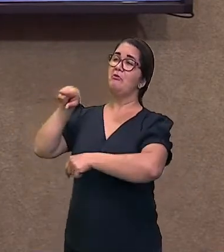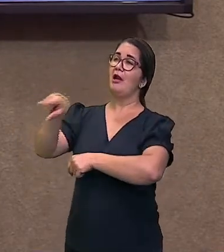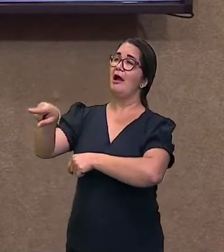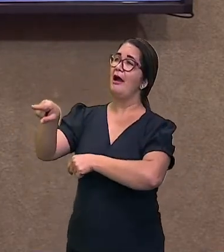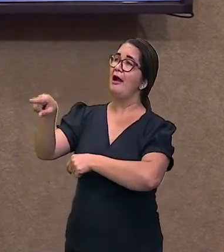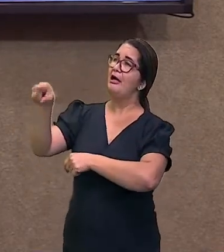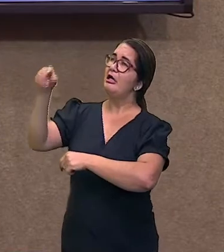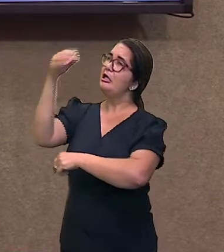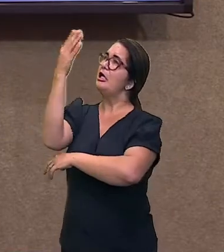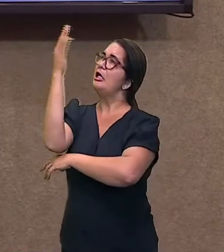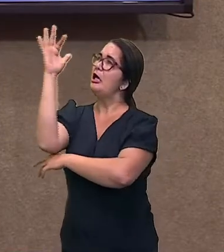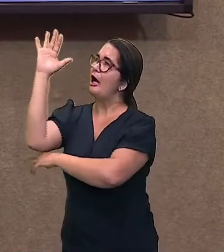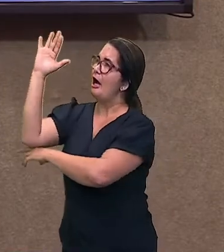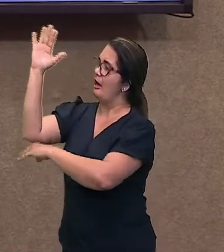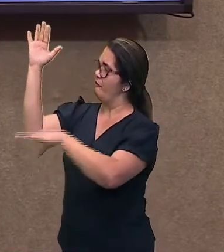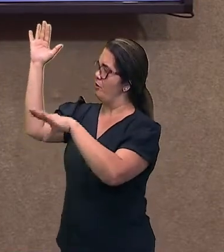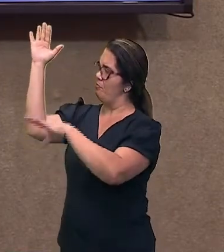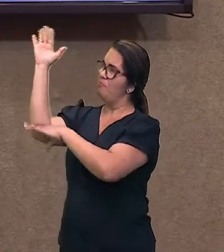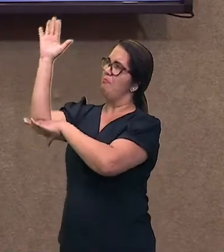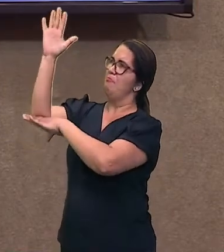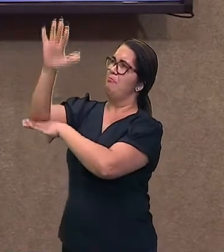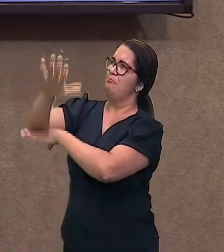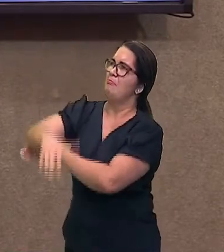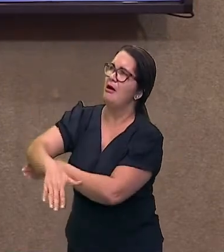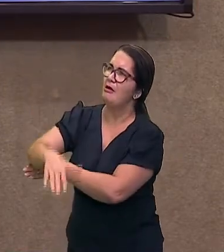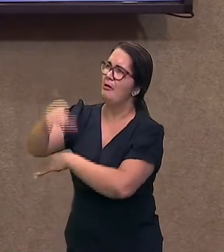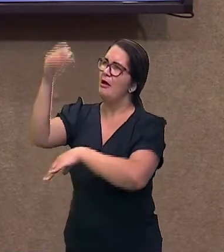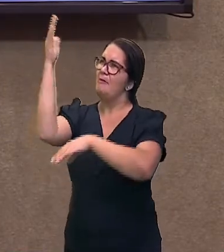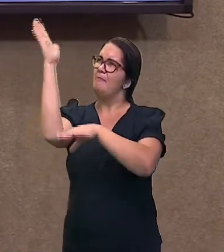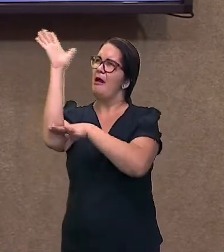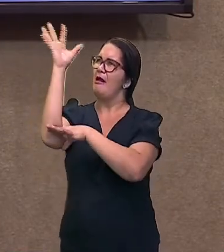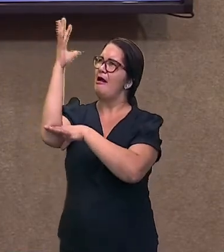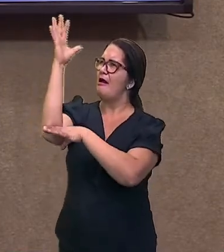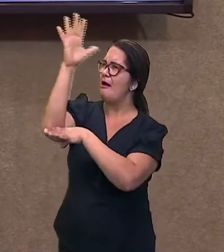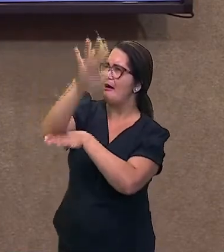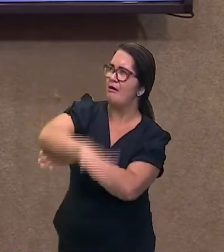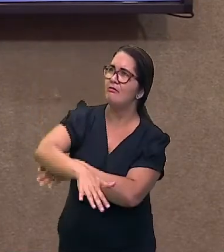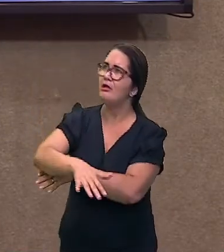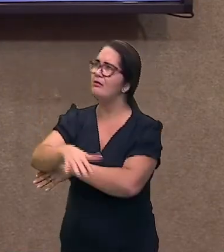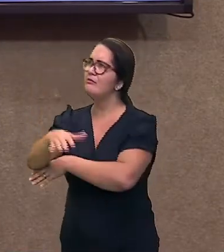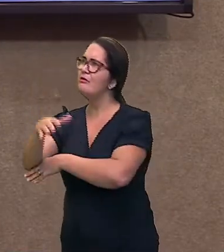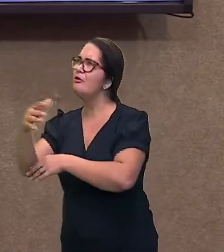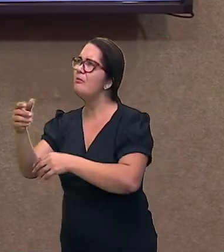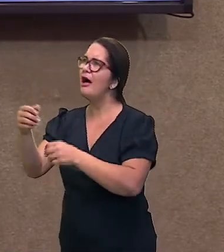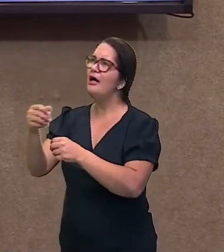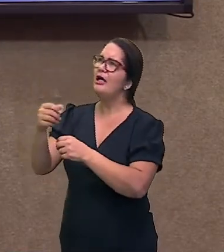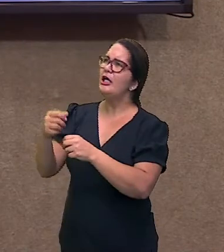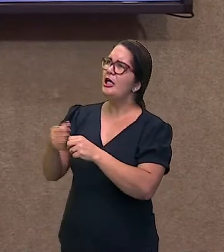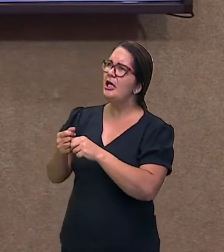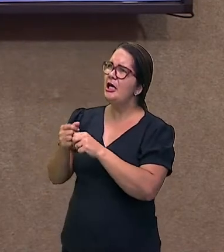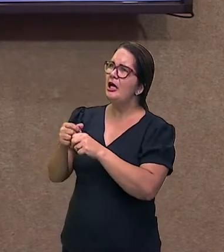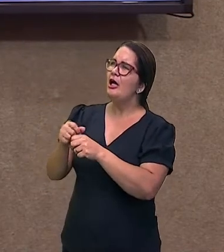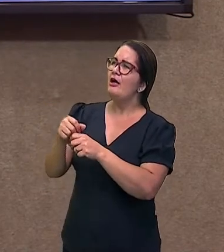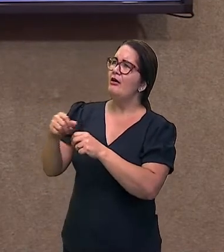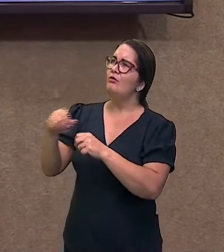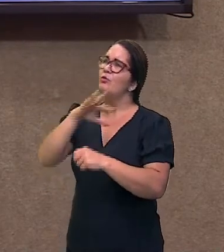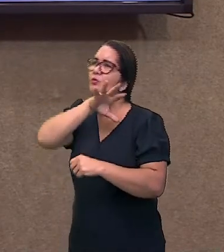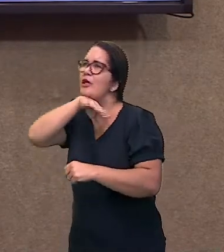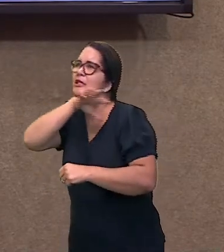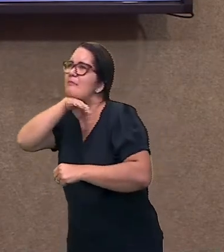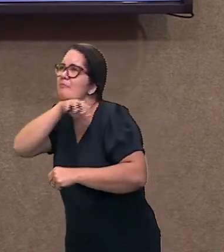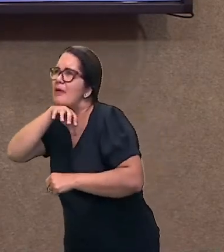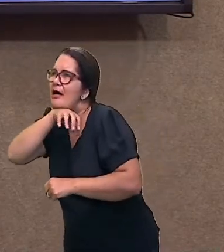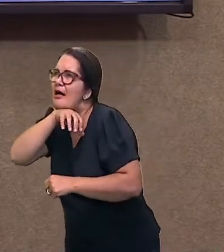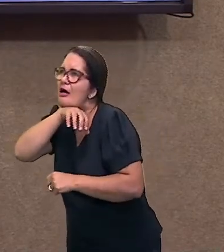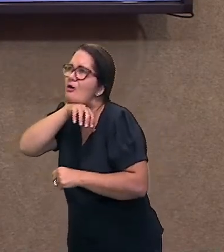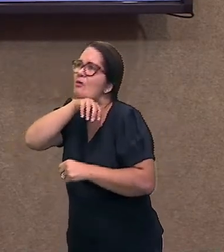torno totalmente inviável os meios de alimentação para uma espécie naquele espaço. Então,